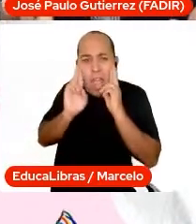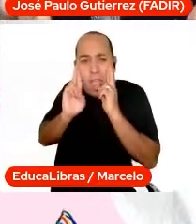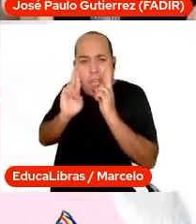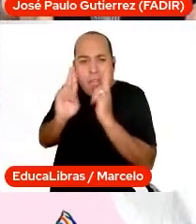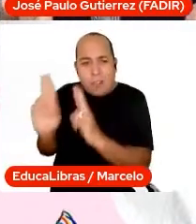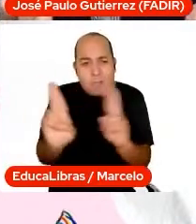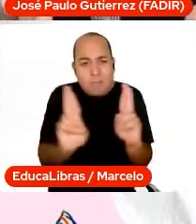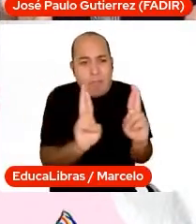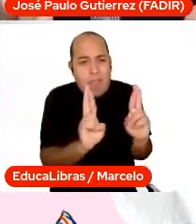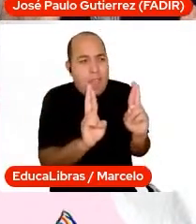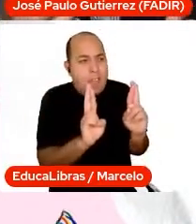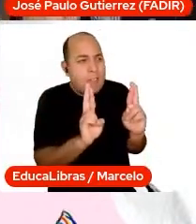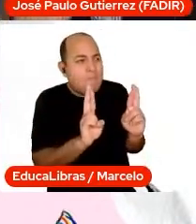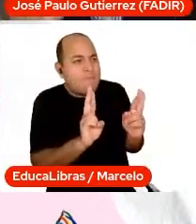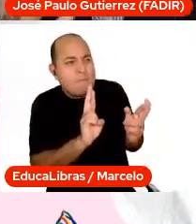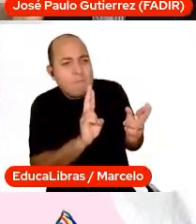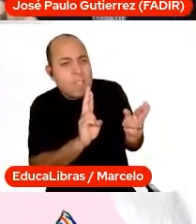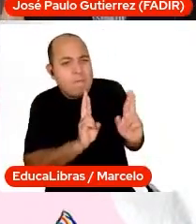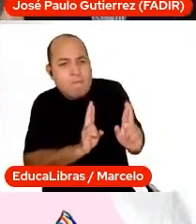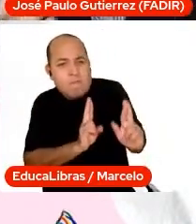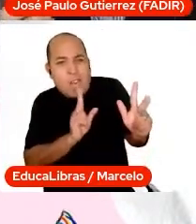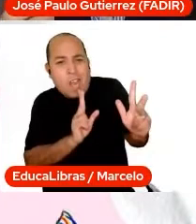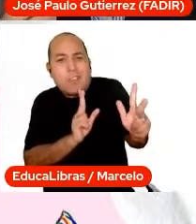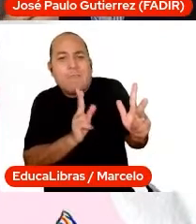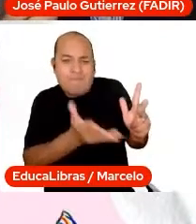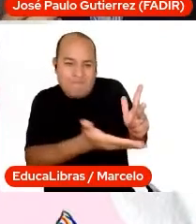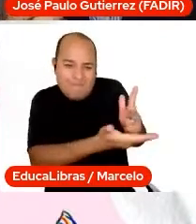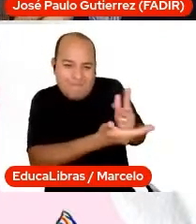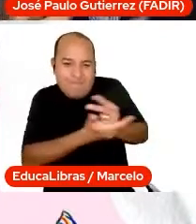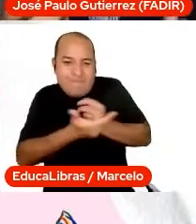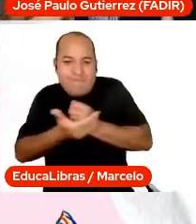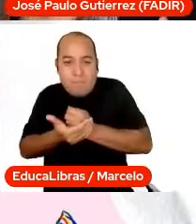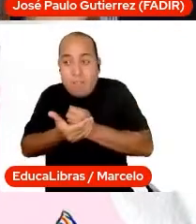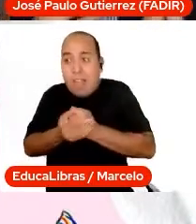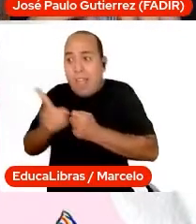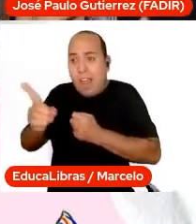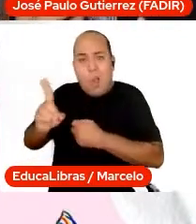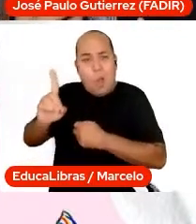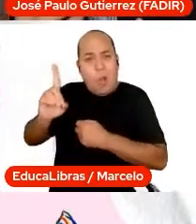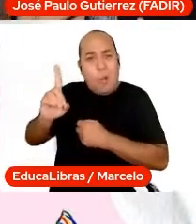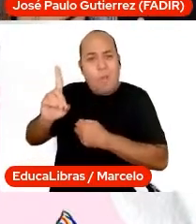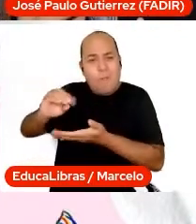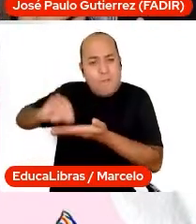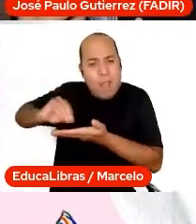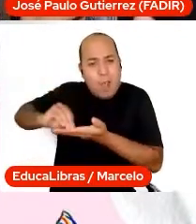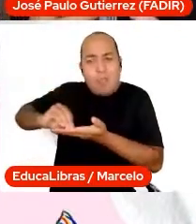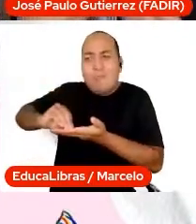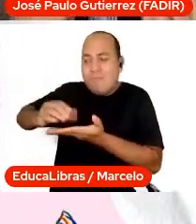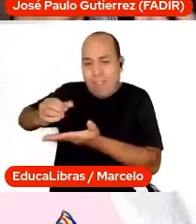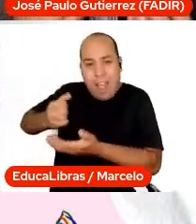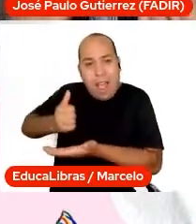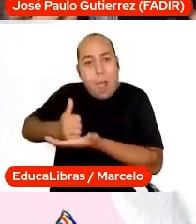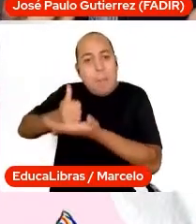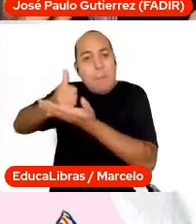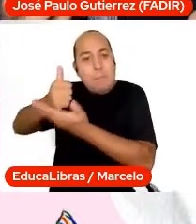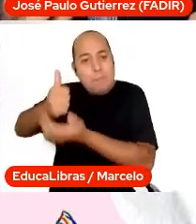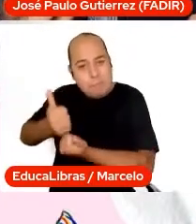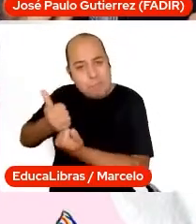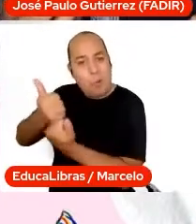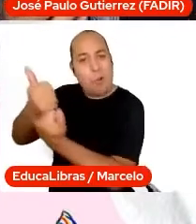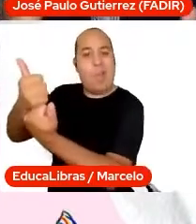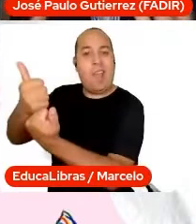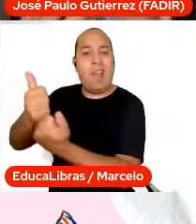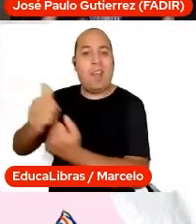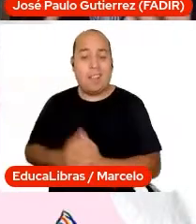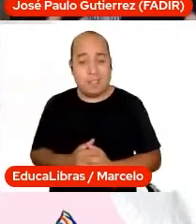acolher o diferente, apoiar o deficiente, enfim, vivenciar numa sociedade em que todos buscam,